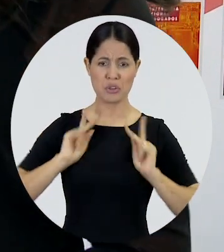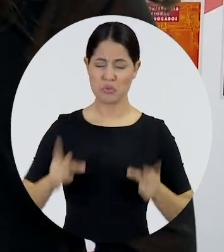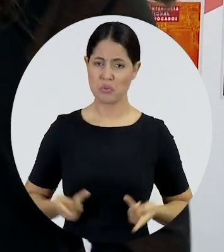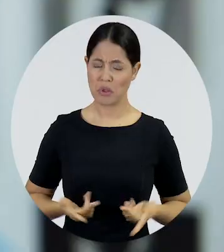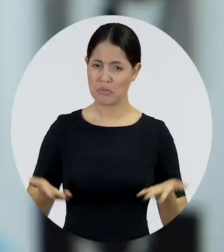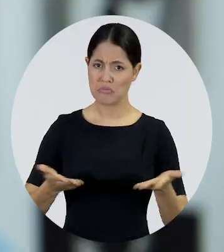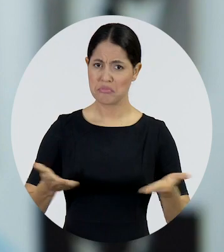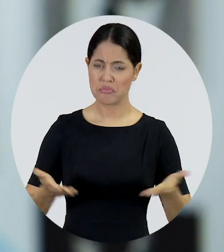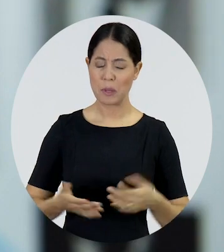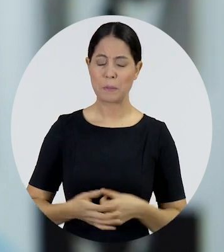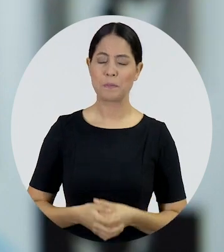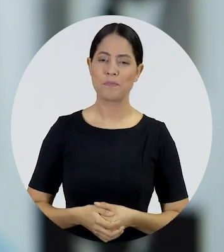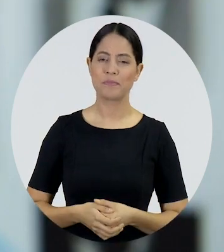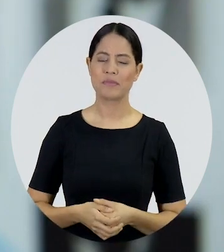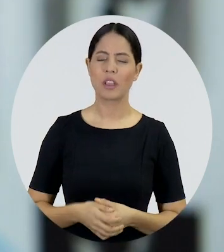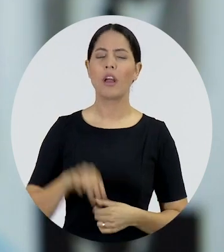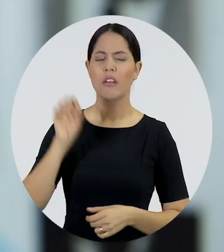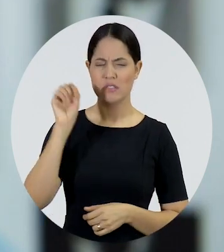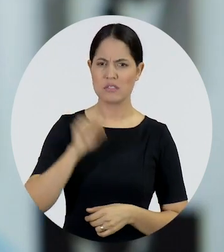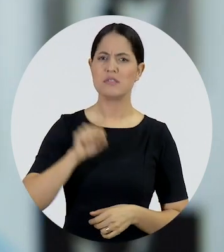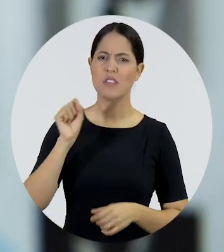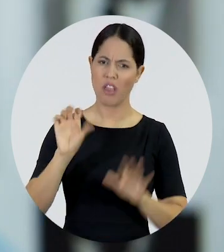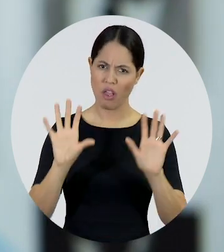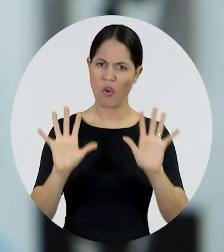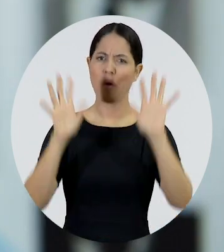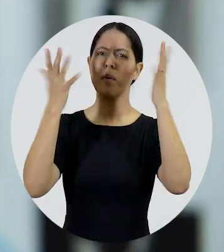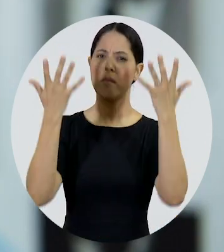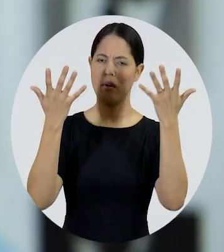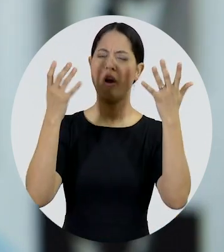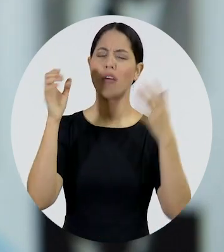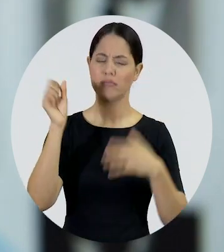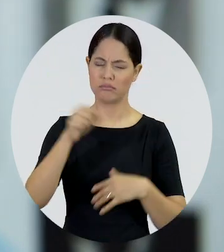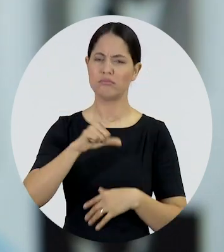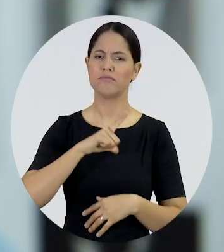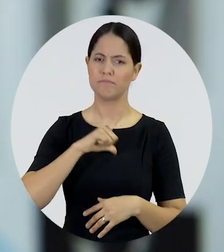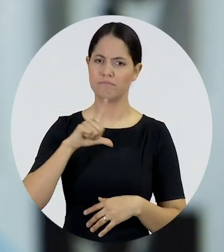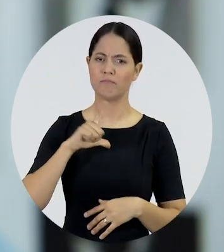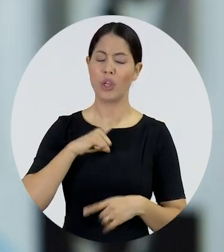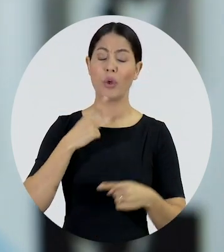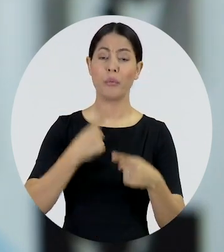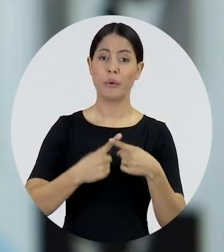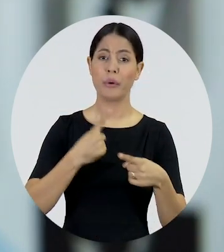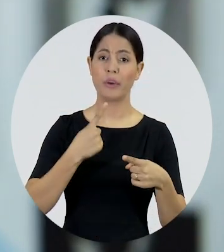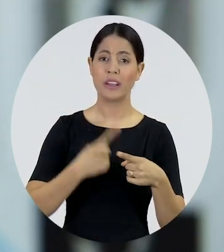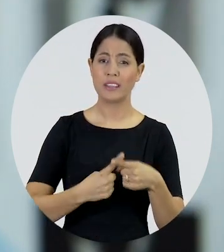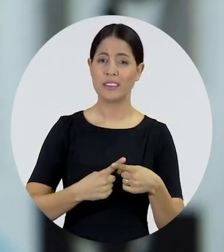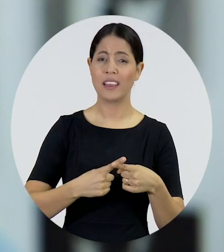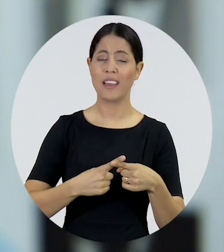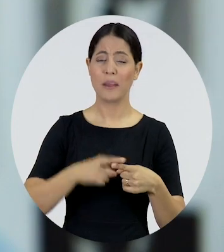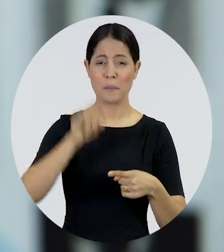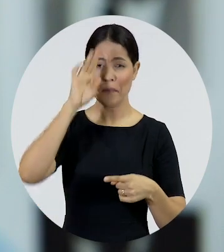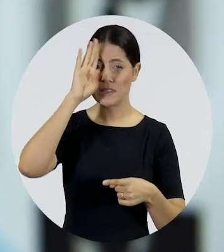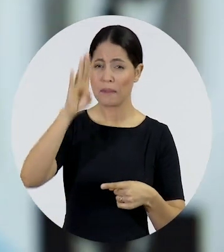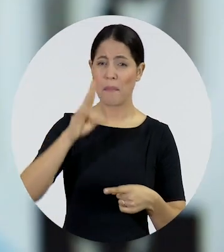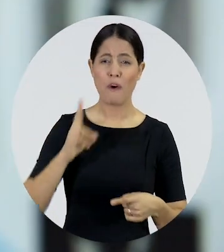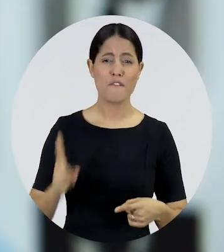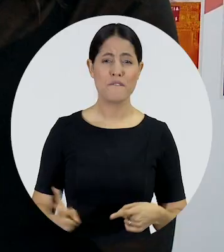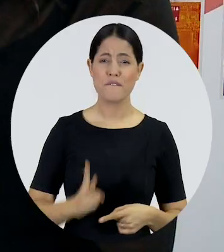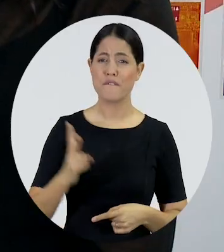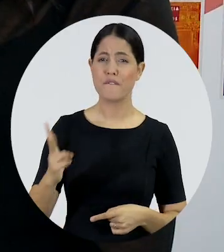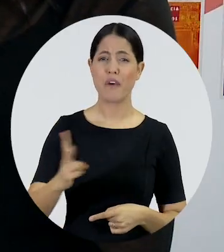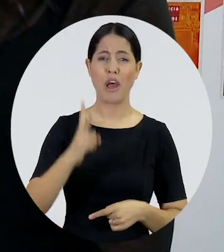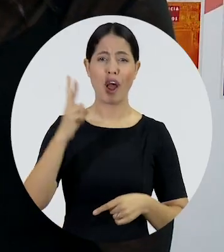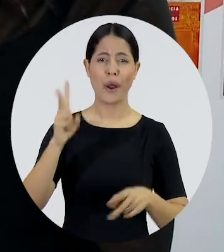Humanos ou não? Tem sempre o que comemorar, que é basicamente os princípios, os valores, os